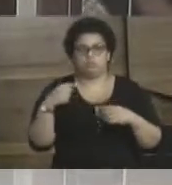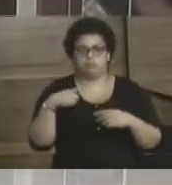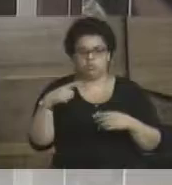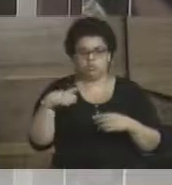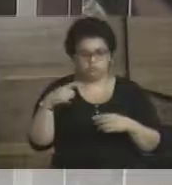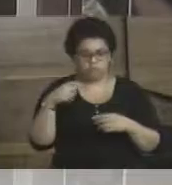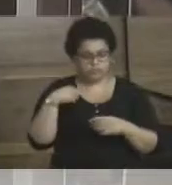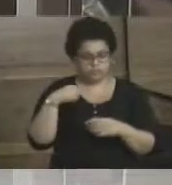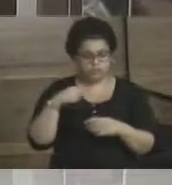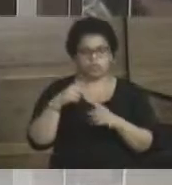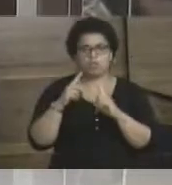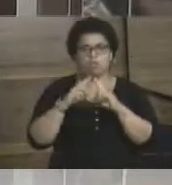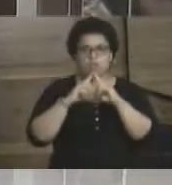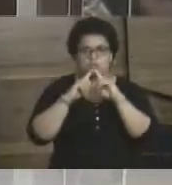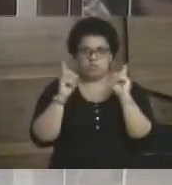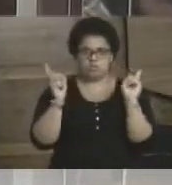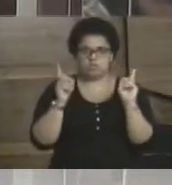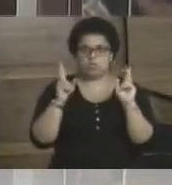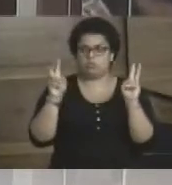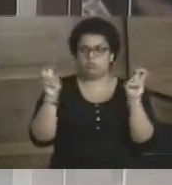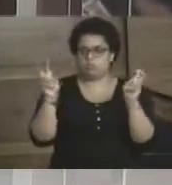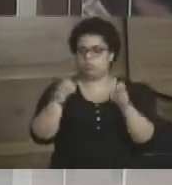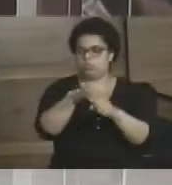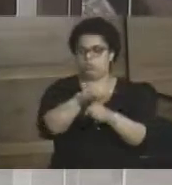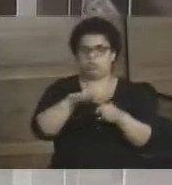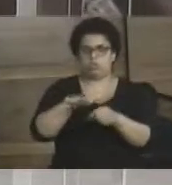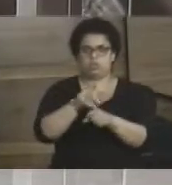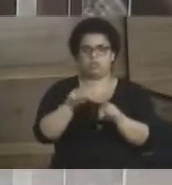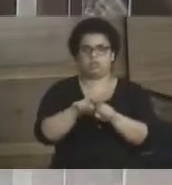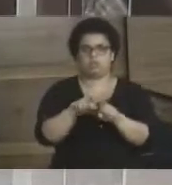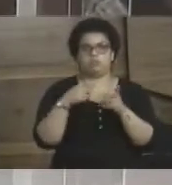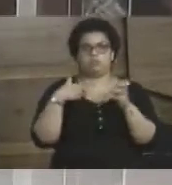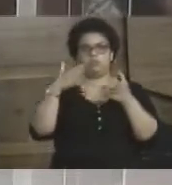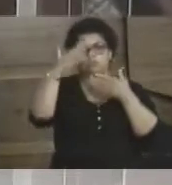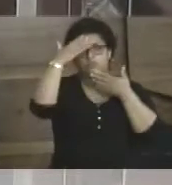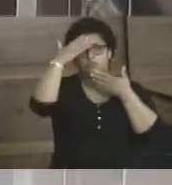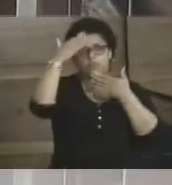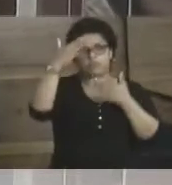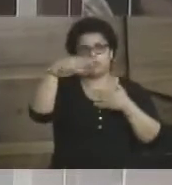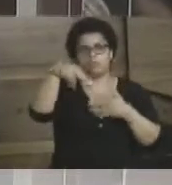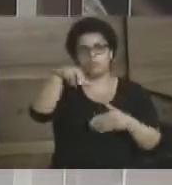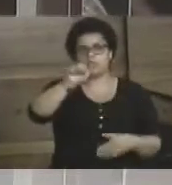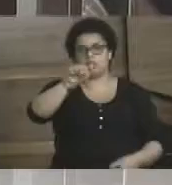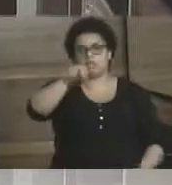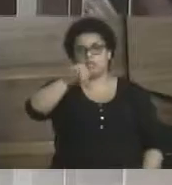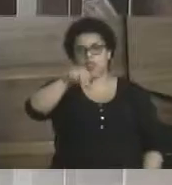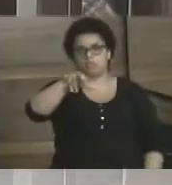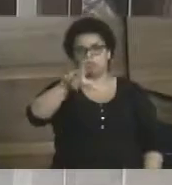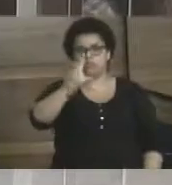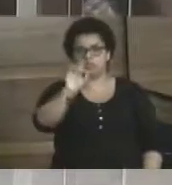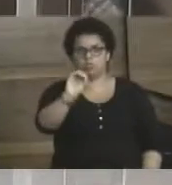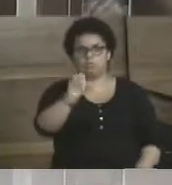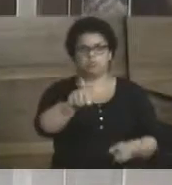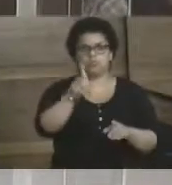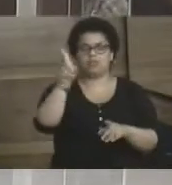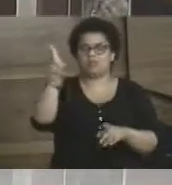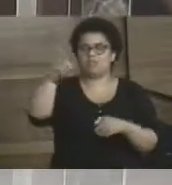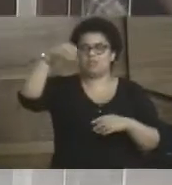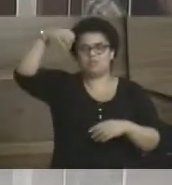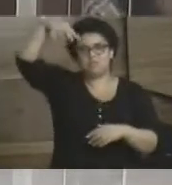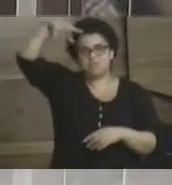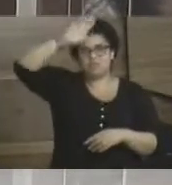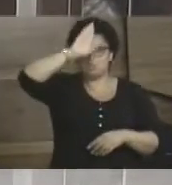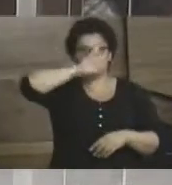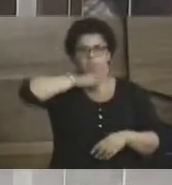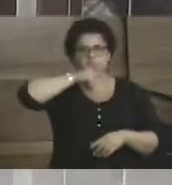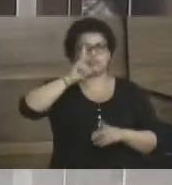também a reivindicação da questão da Ilha Grande. E eu quero agradecer ao Naninho e ao Lúcio, da Iluminação Pública, que